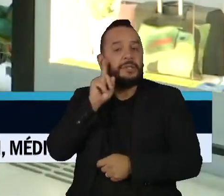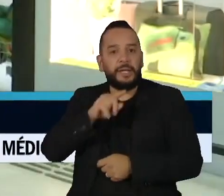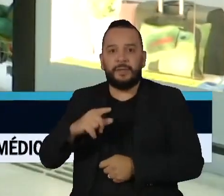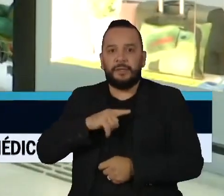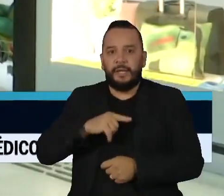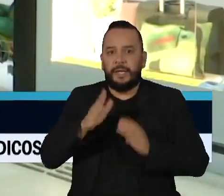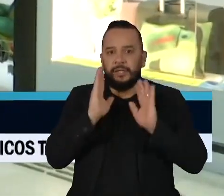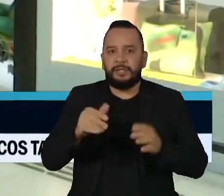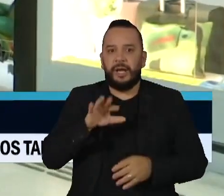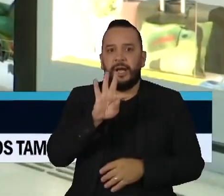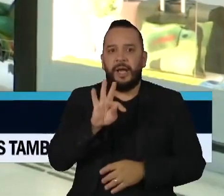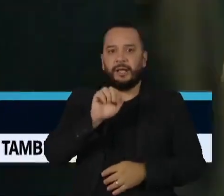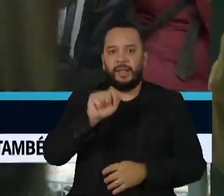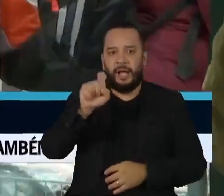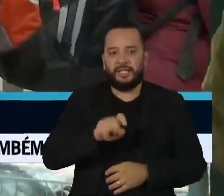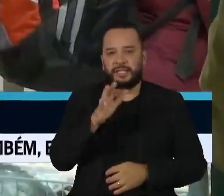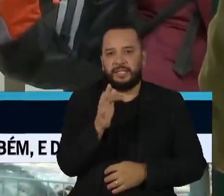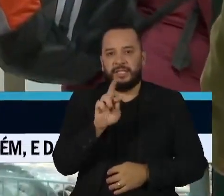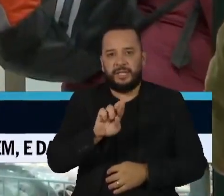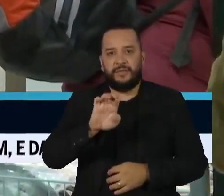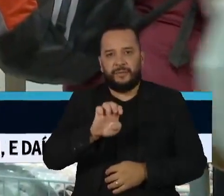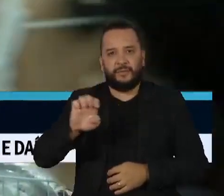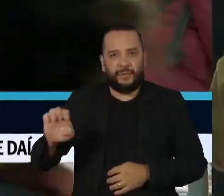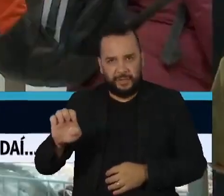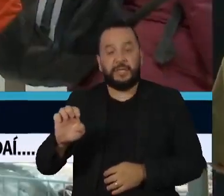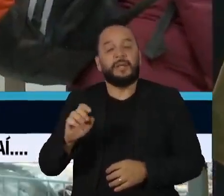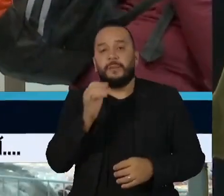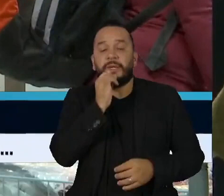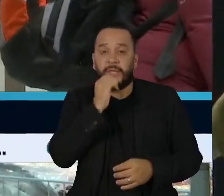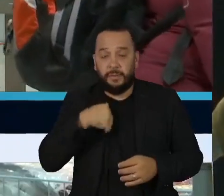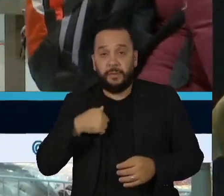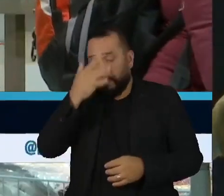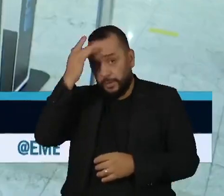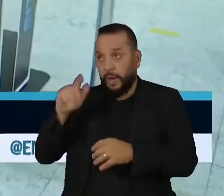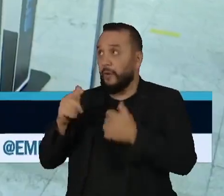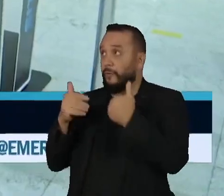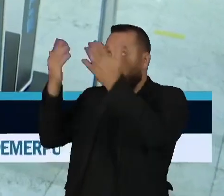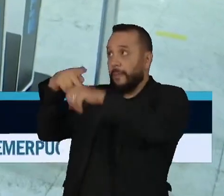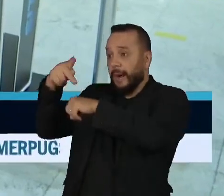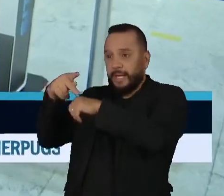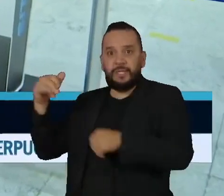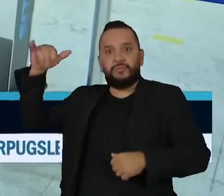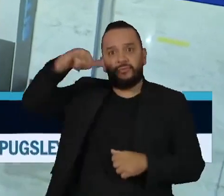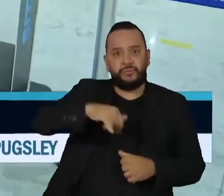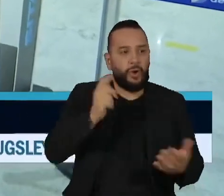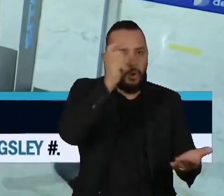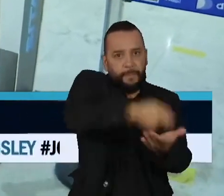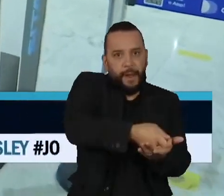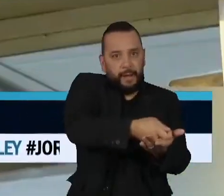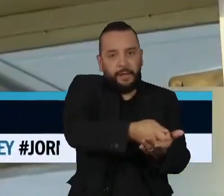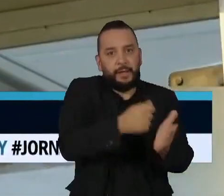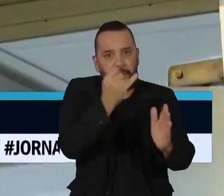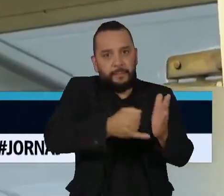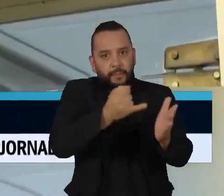programa de restituição de impostos das compras feitas em um país por um visitante estrangeiro, poderia gerar para os cofres